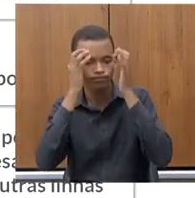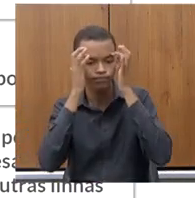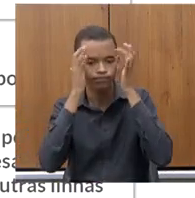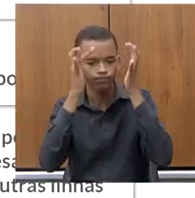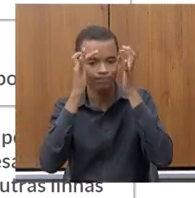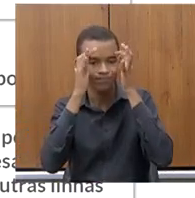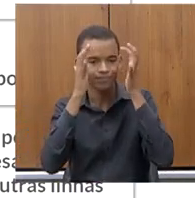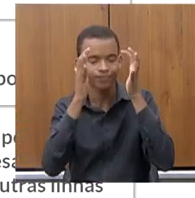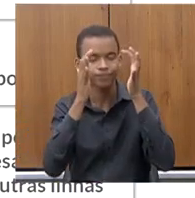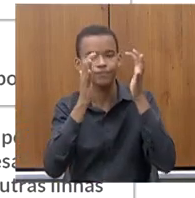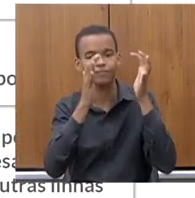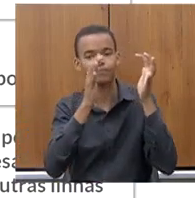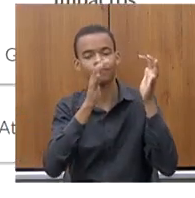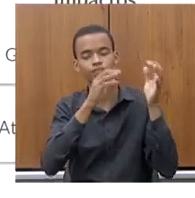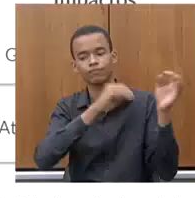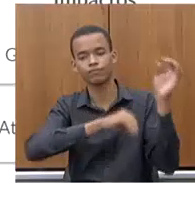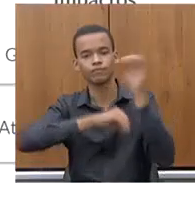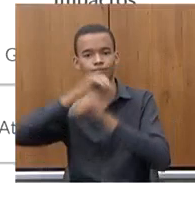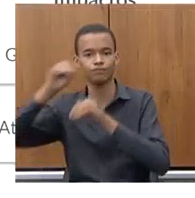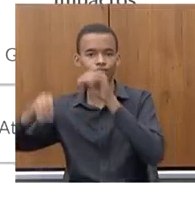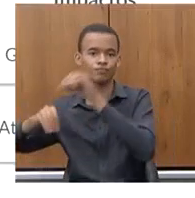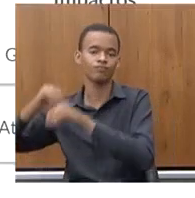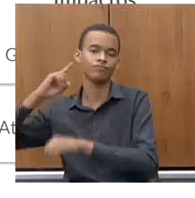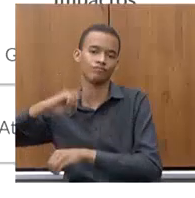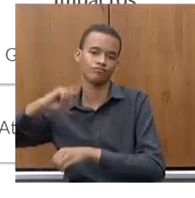Outros projetos de destaque, pode passar, favor.